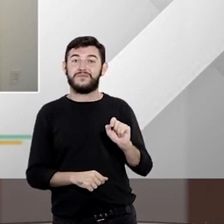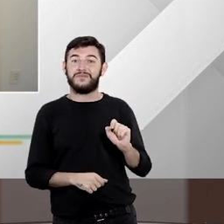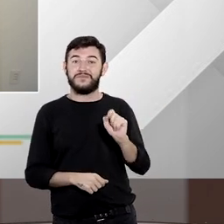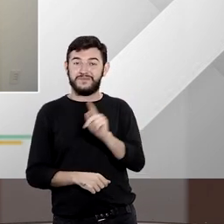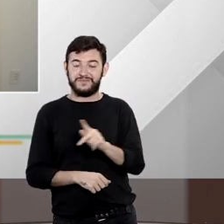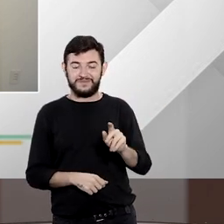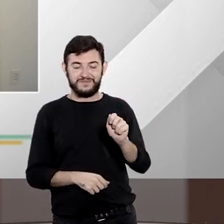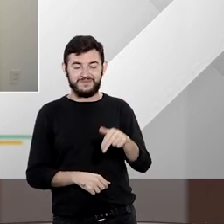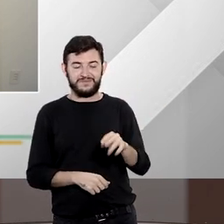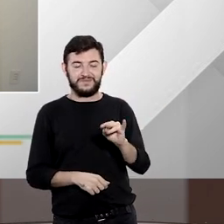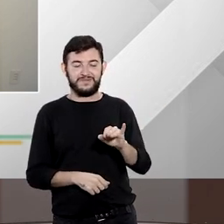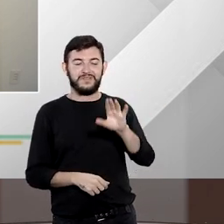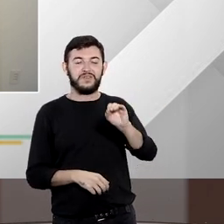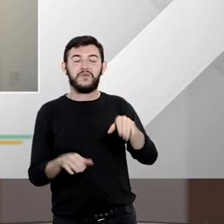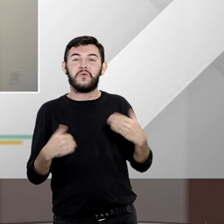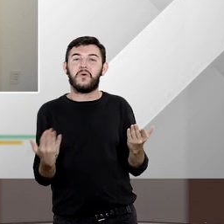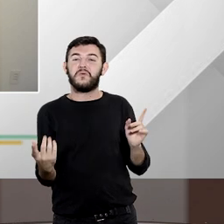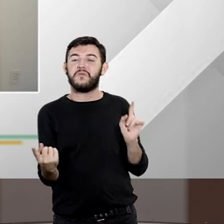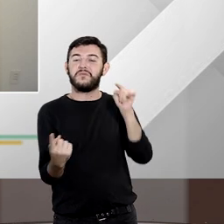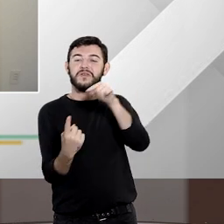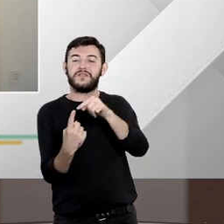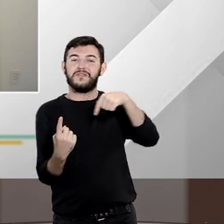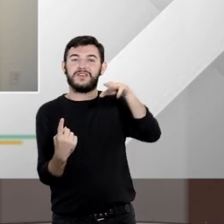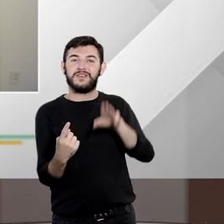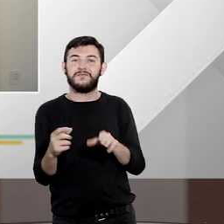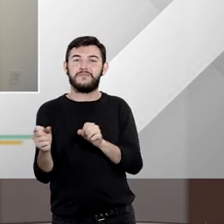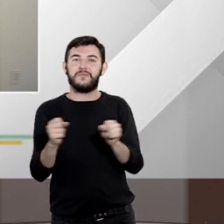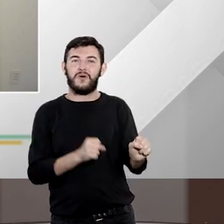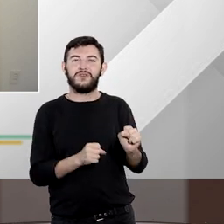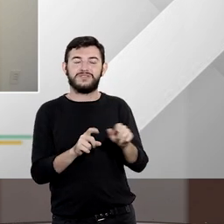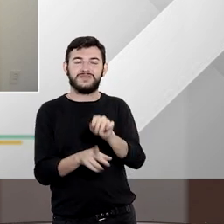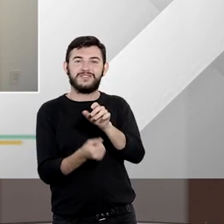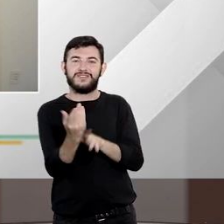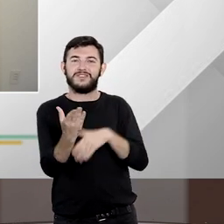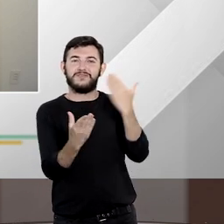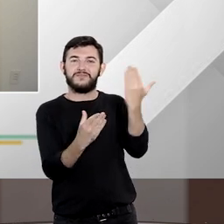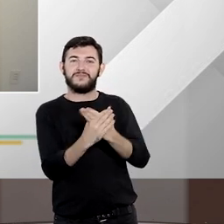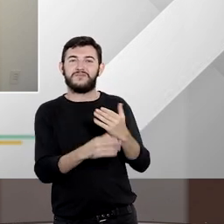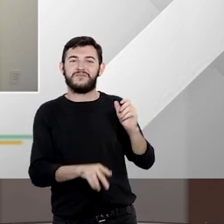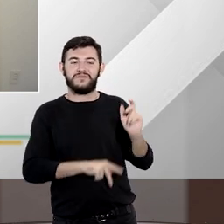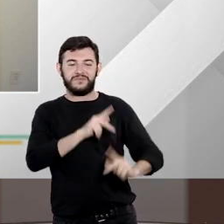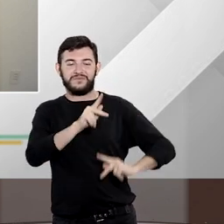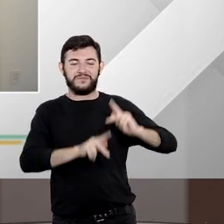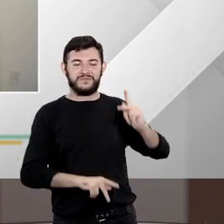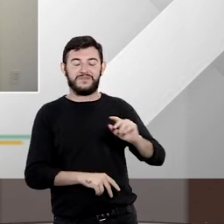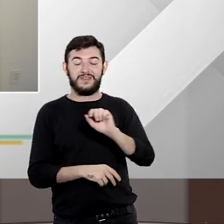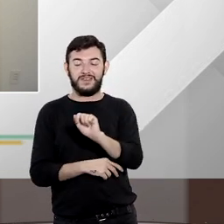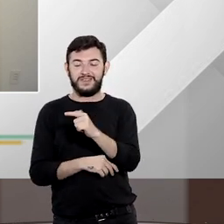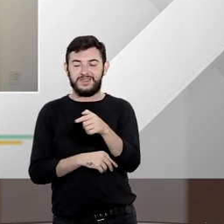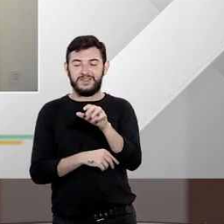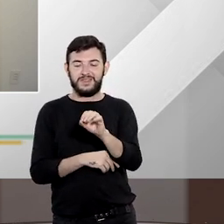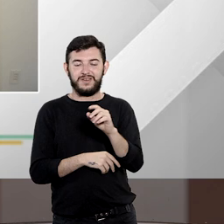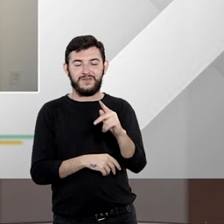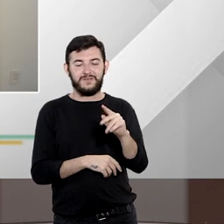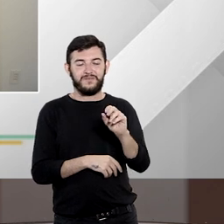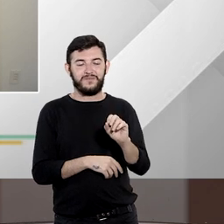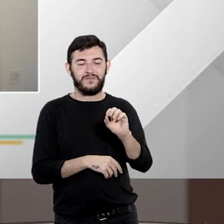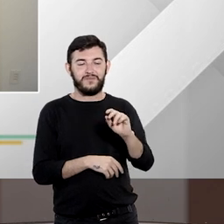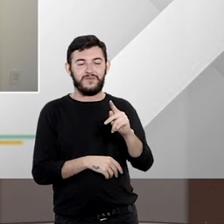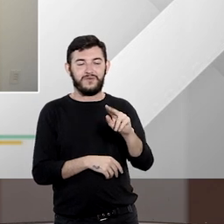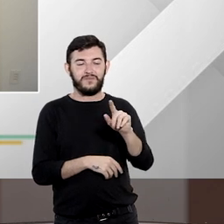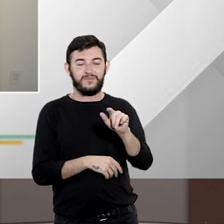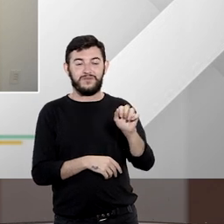remédio constitucional e quem pode ajuizá-lo essa ação popular Fátima é